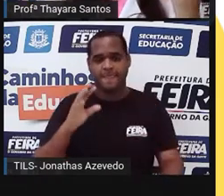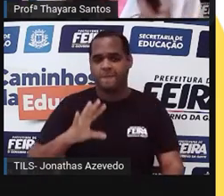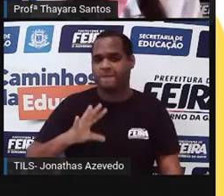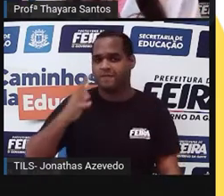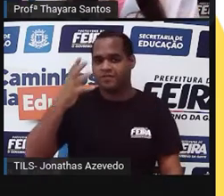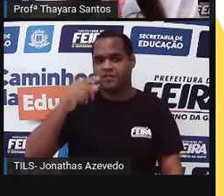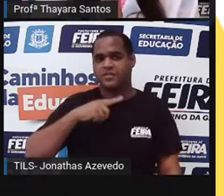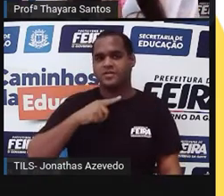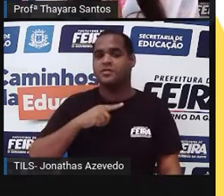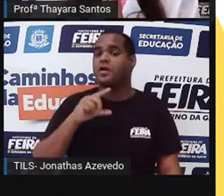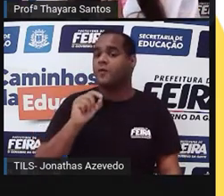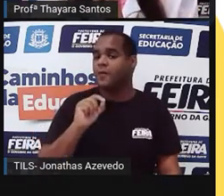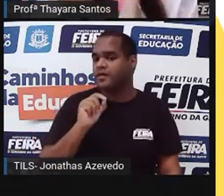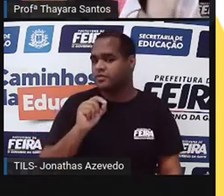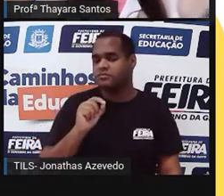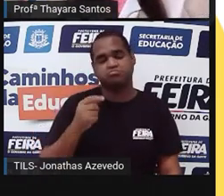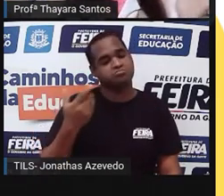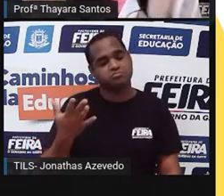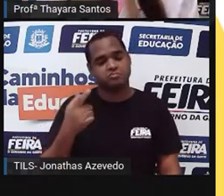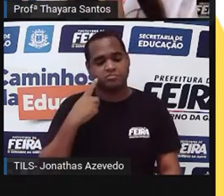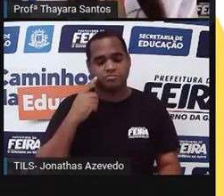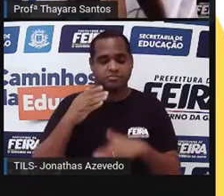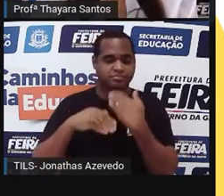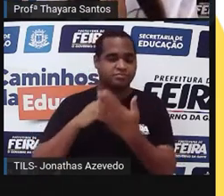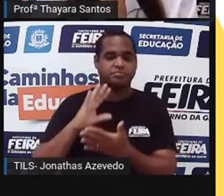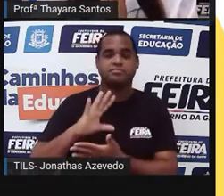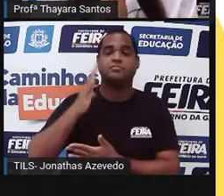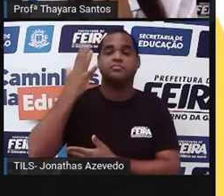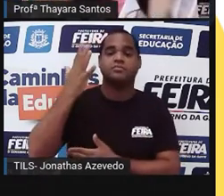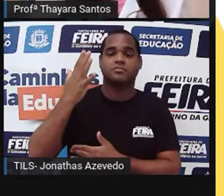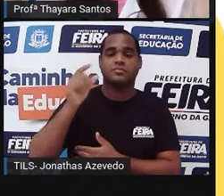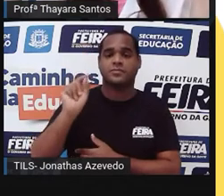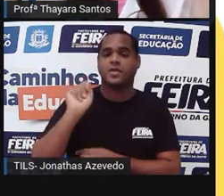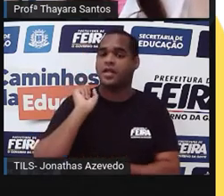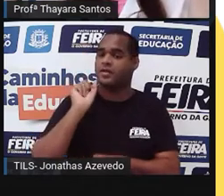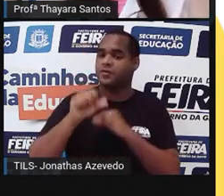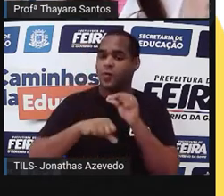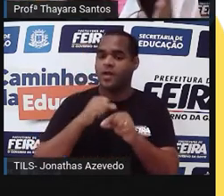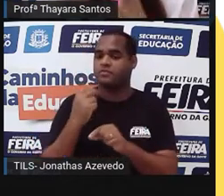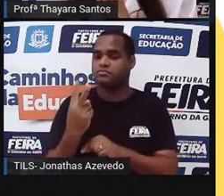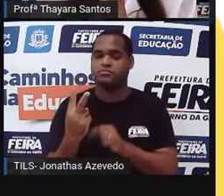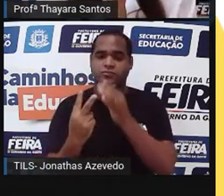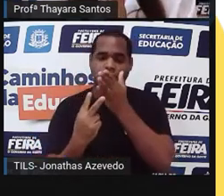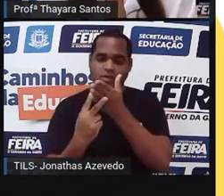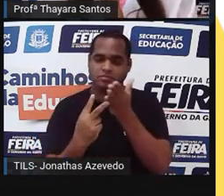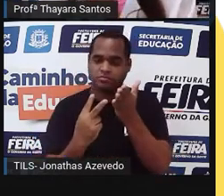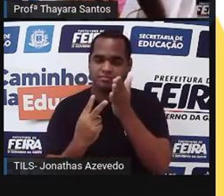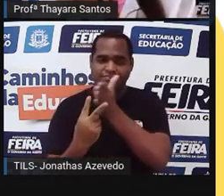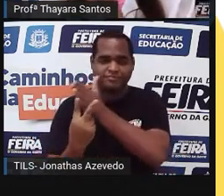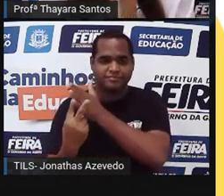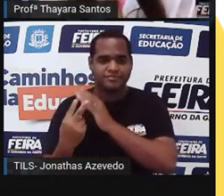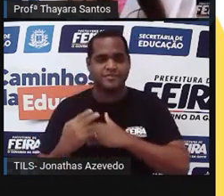esse primata, ele acabou se virando duas espécies, se